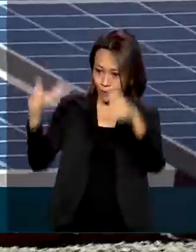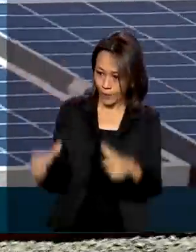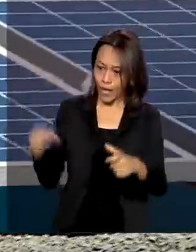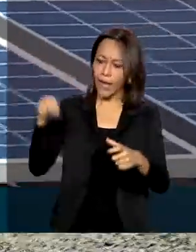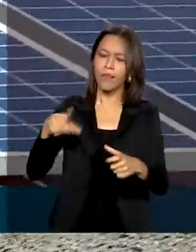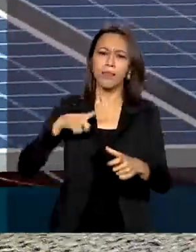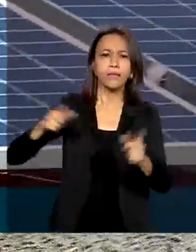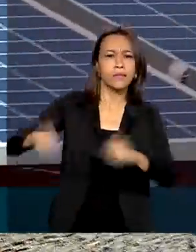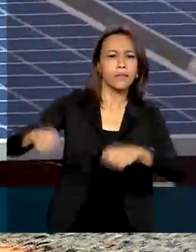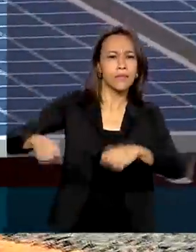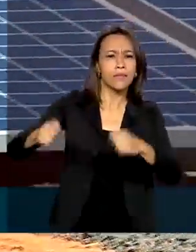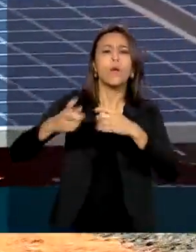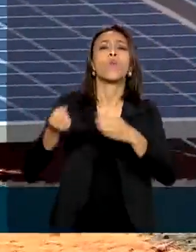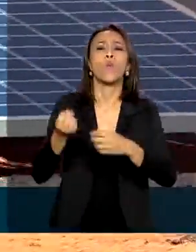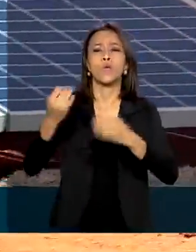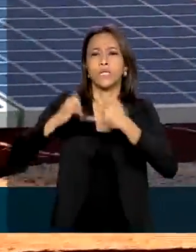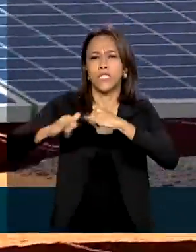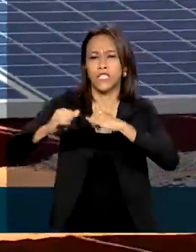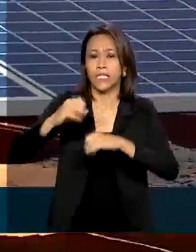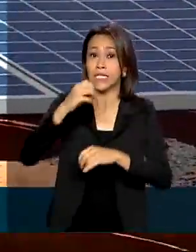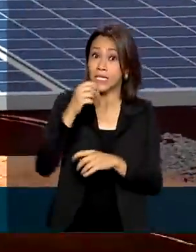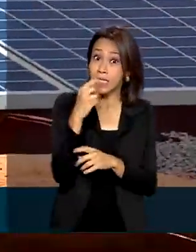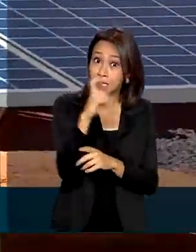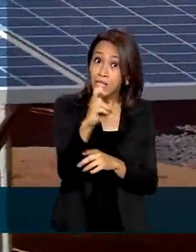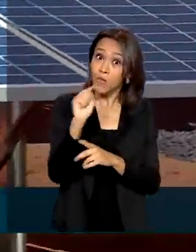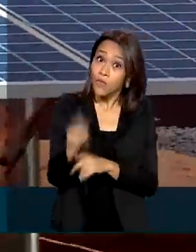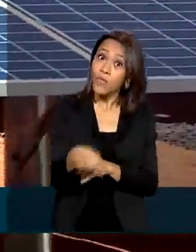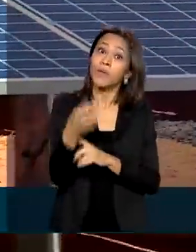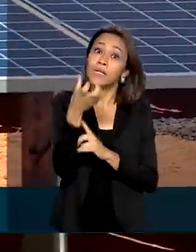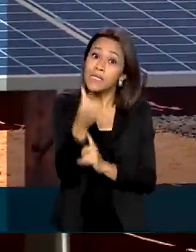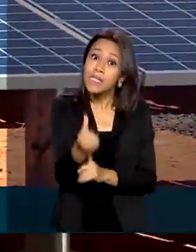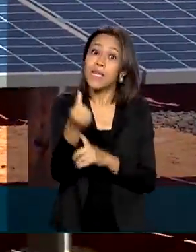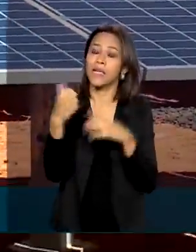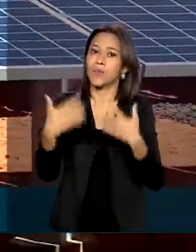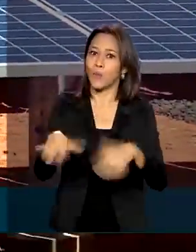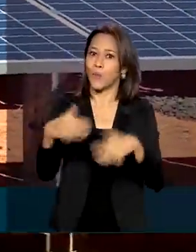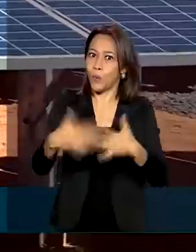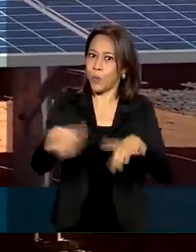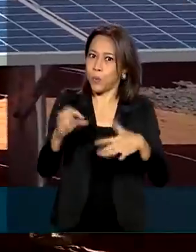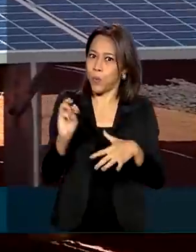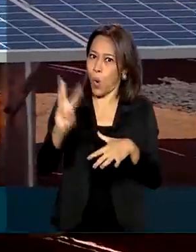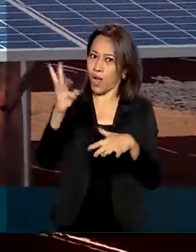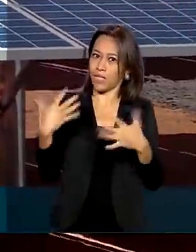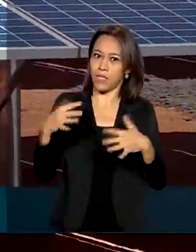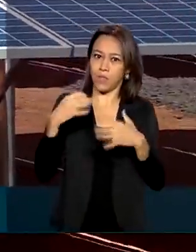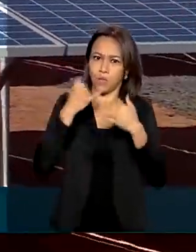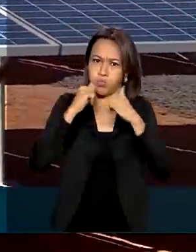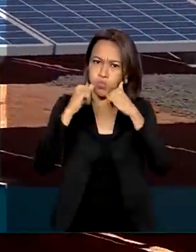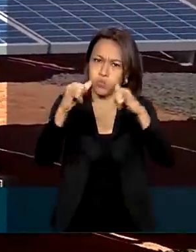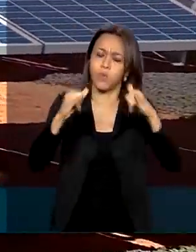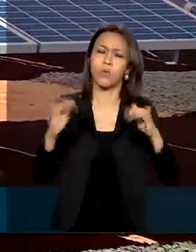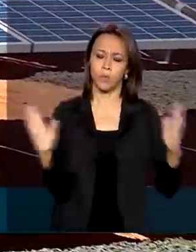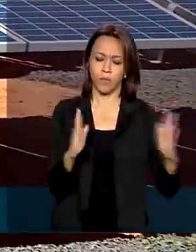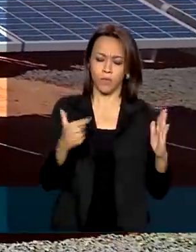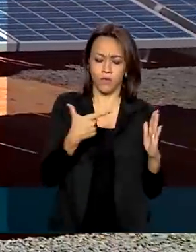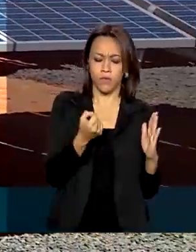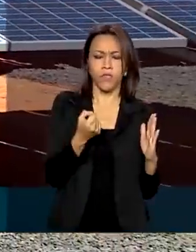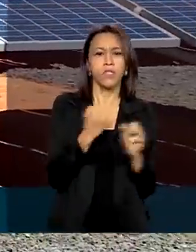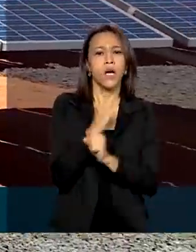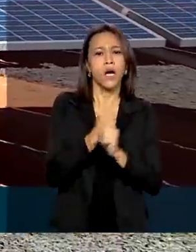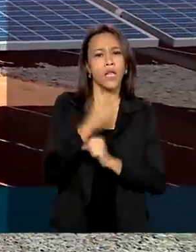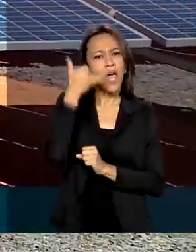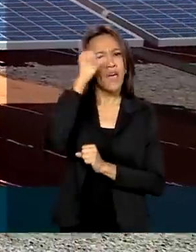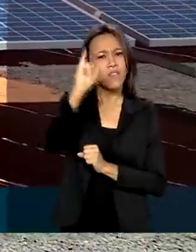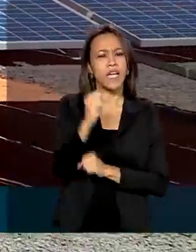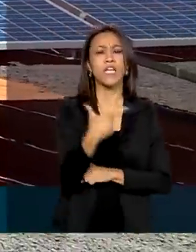capacidade para produzir 5,6 megawatts de potência. E em 20 anos, vai impedir que cerca